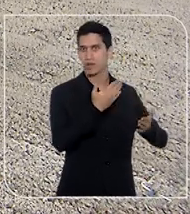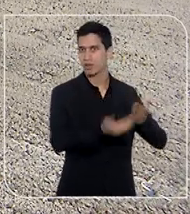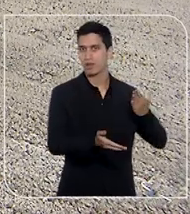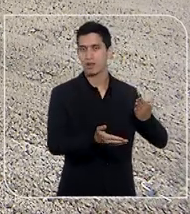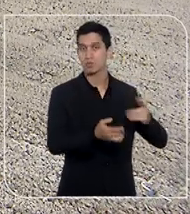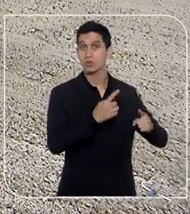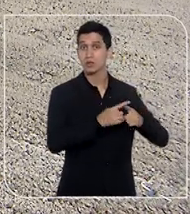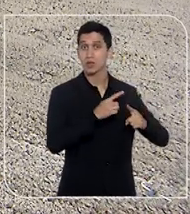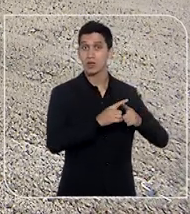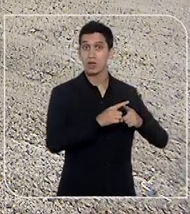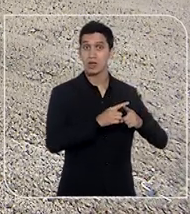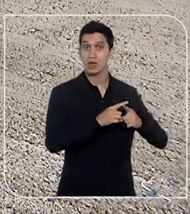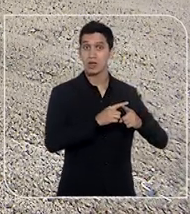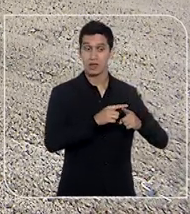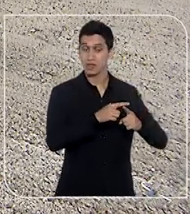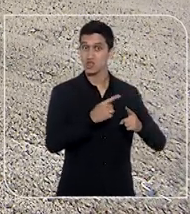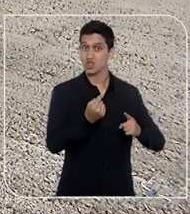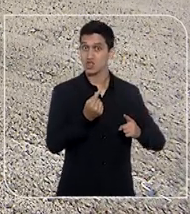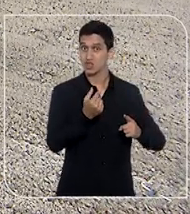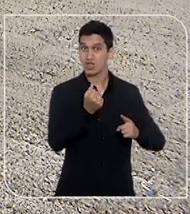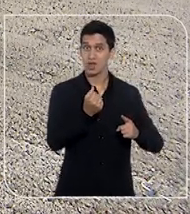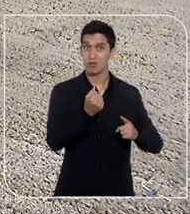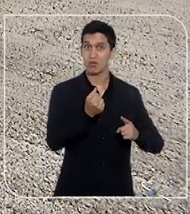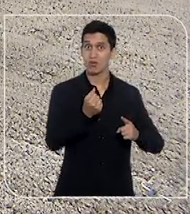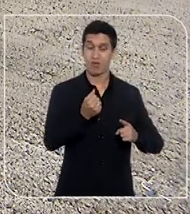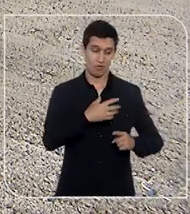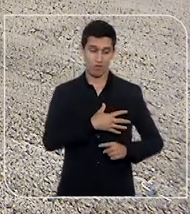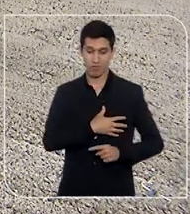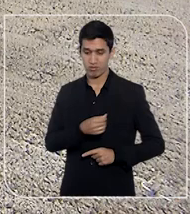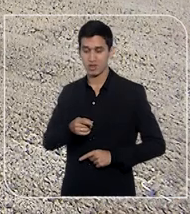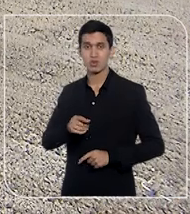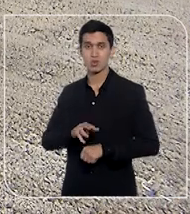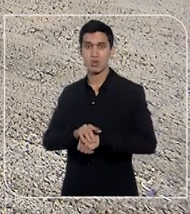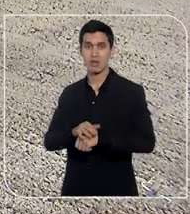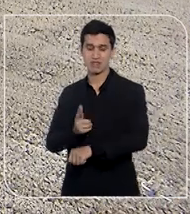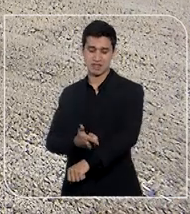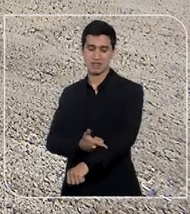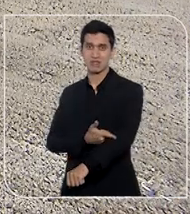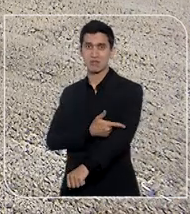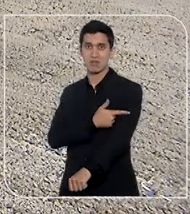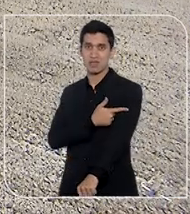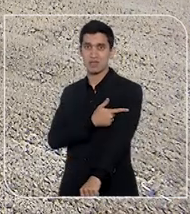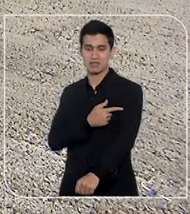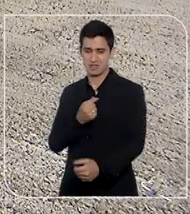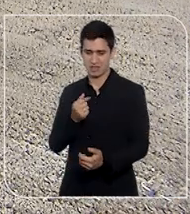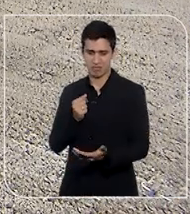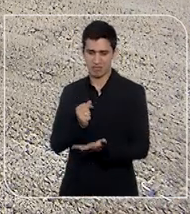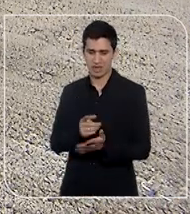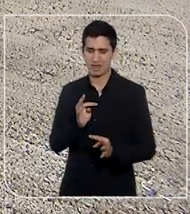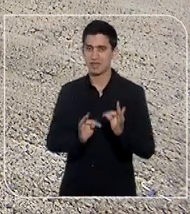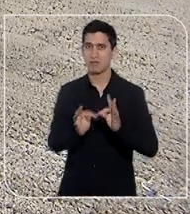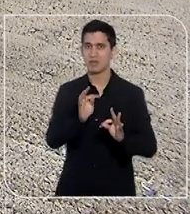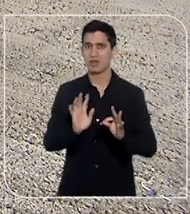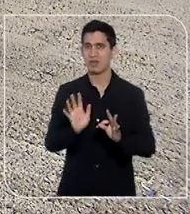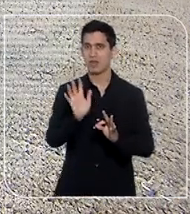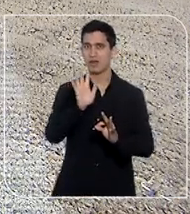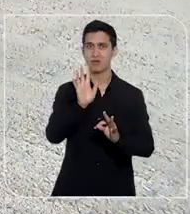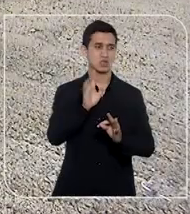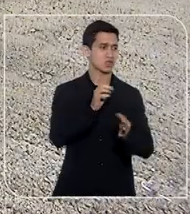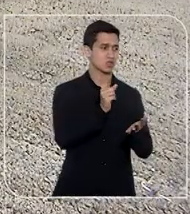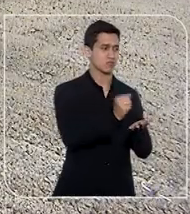todo o seu dinheiro para pagar o tratamento do filho com leucemia que acabou perdendo a vida para o câncer.